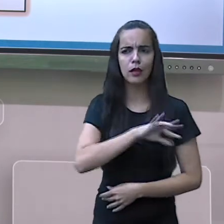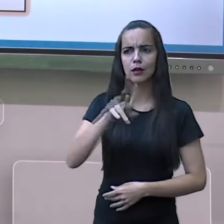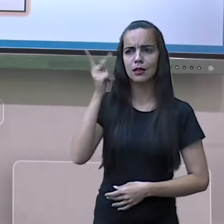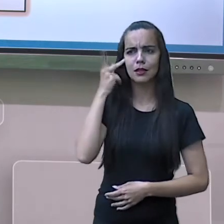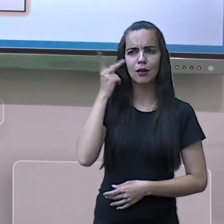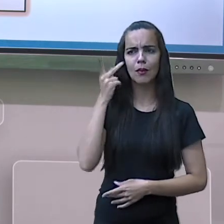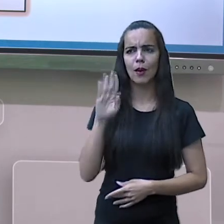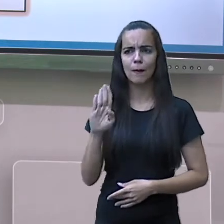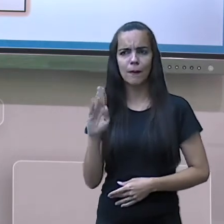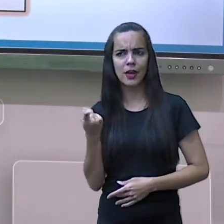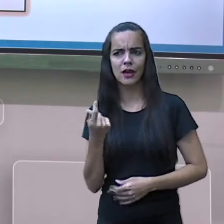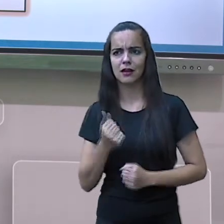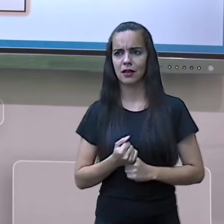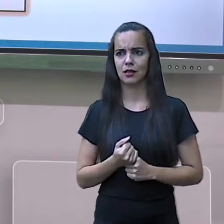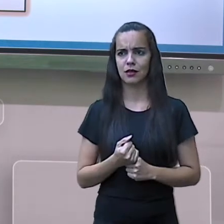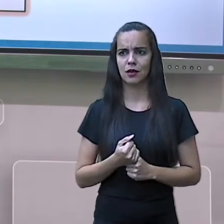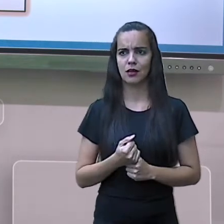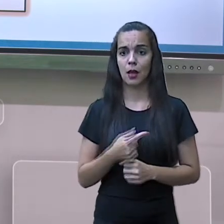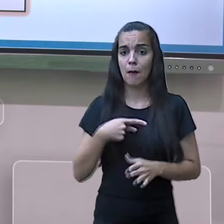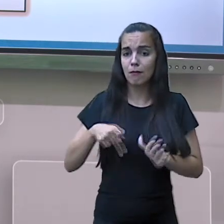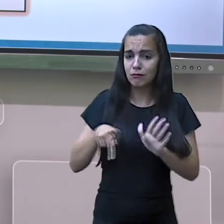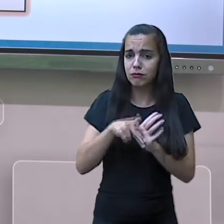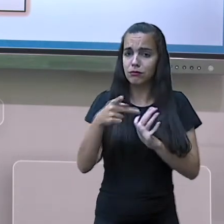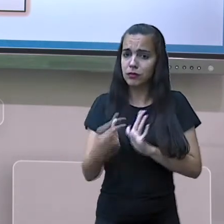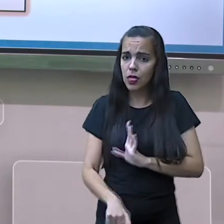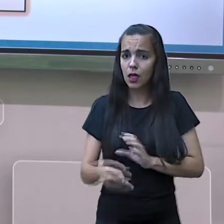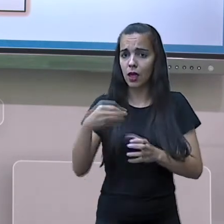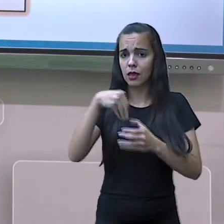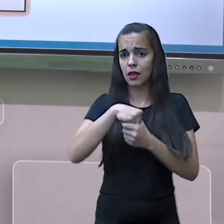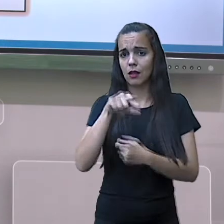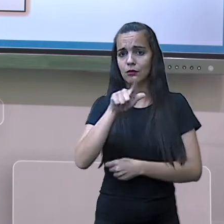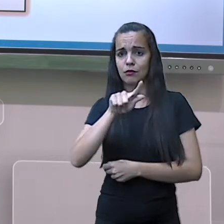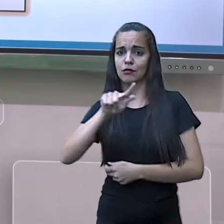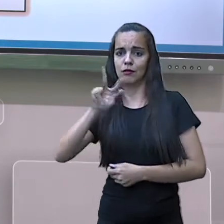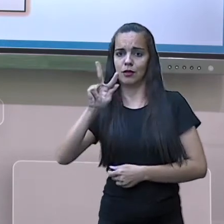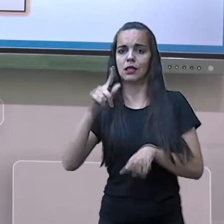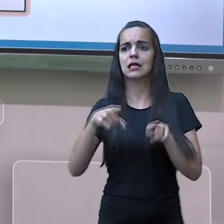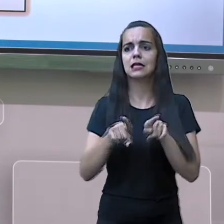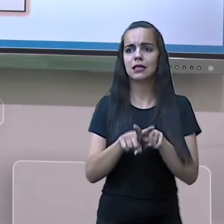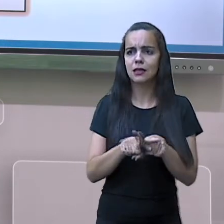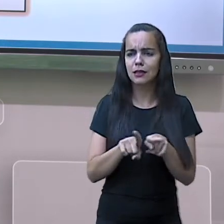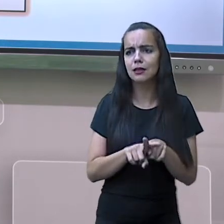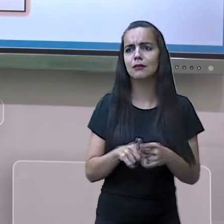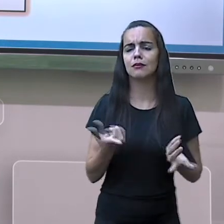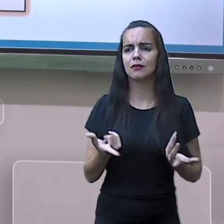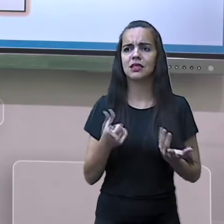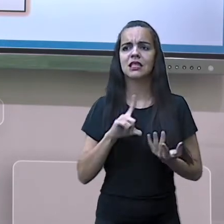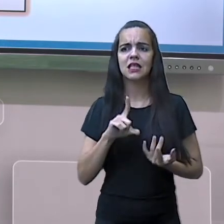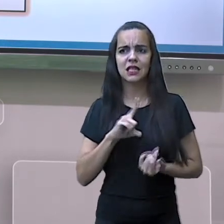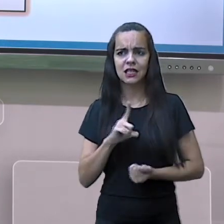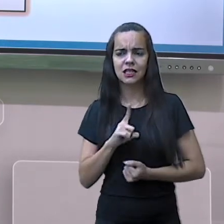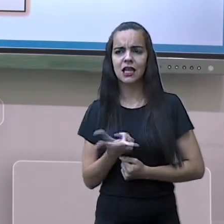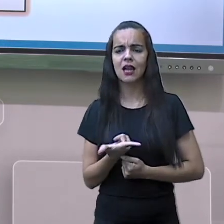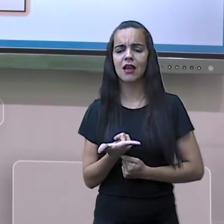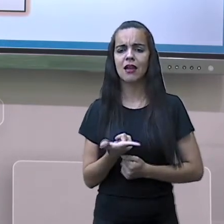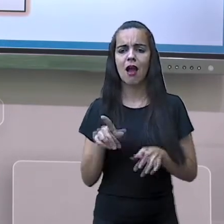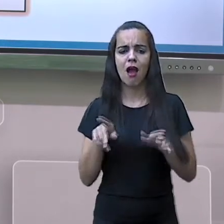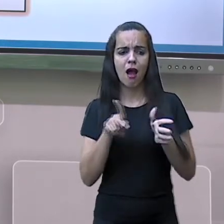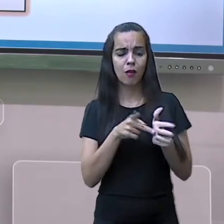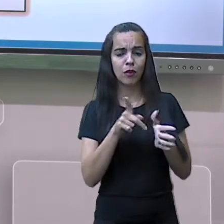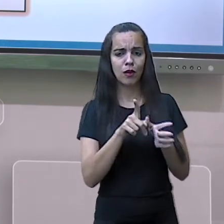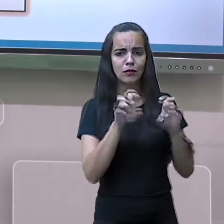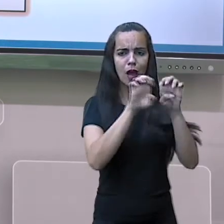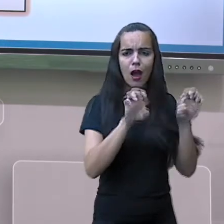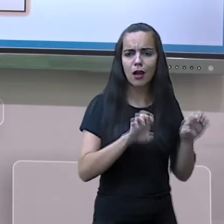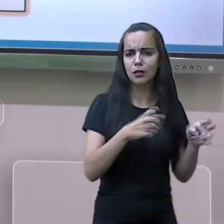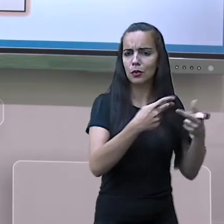em BH e na própria cidade de Valadares. Nós sabemos que tem pessoas que não têm uma infraestrutura adequada